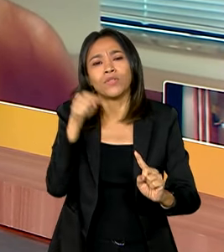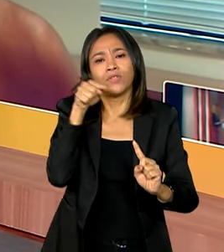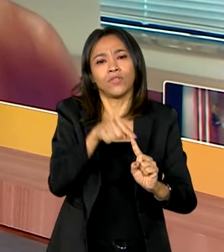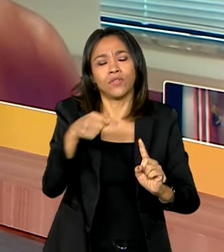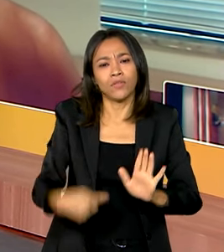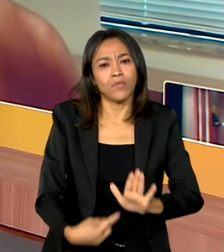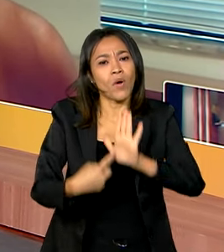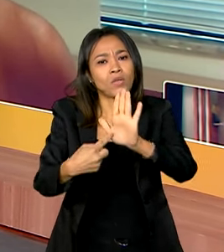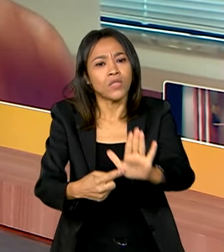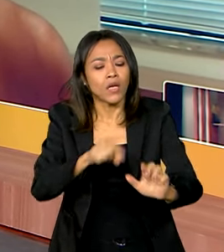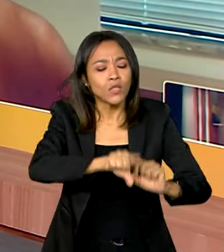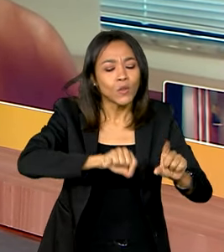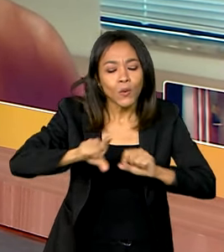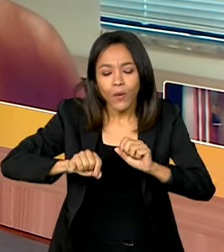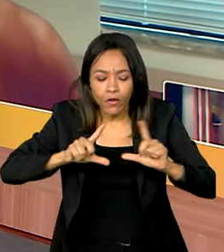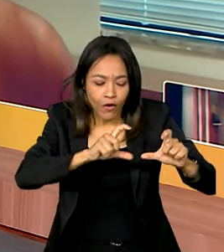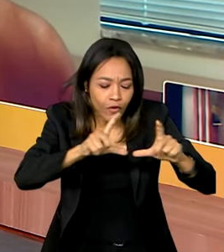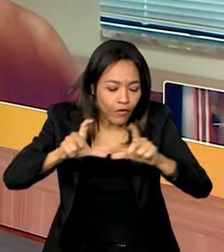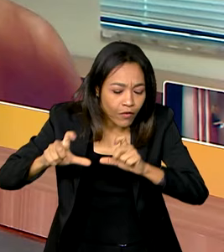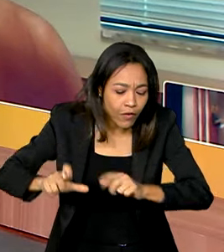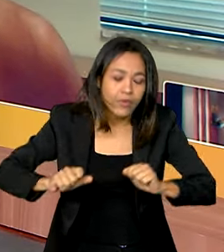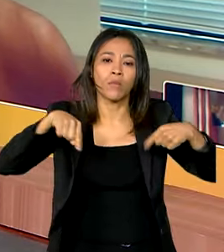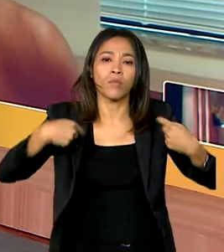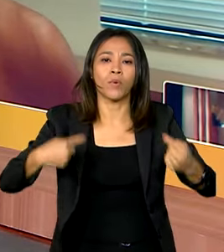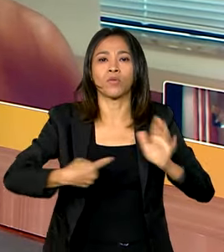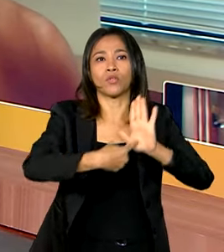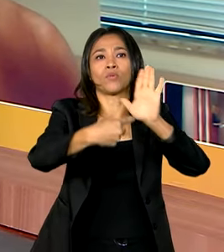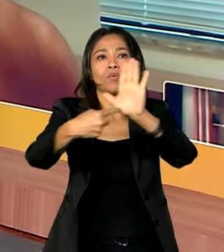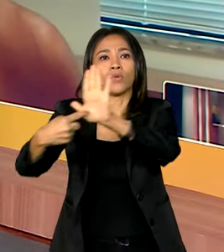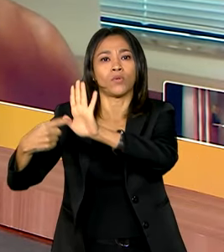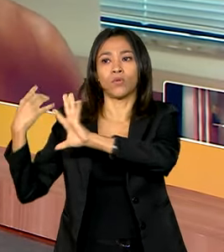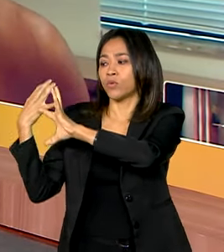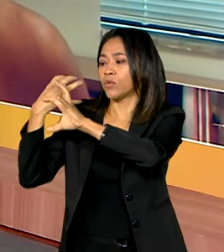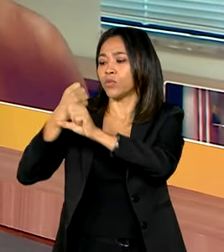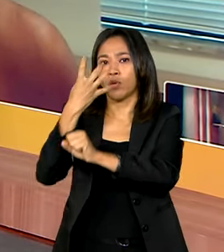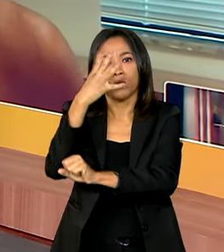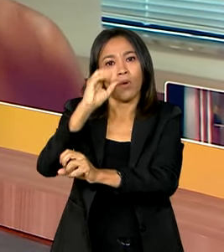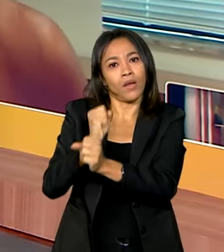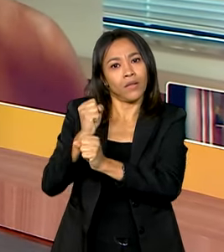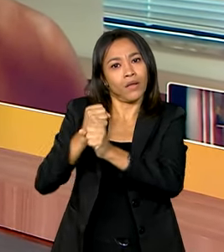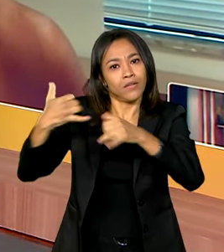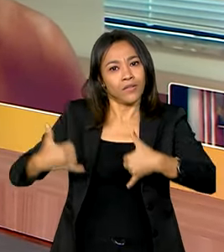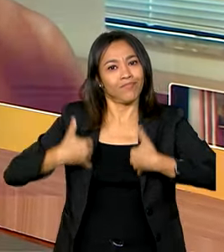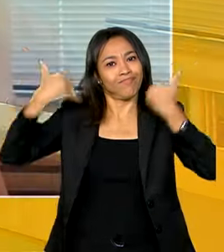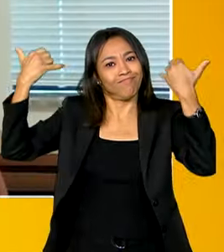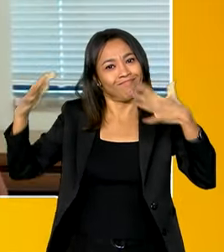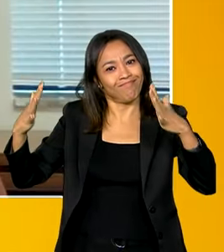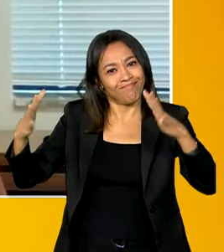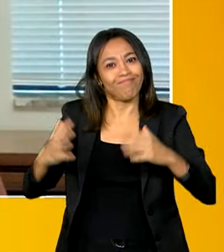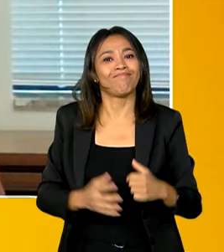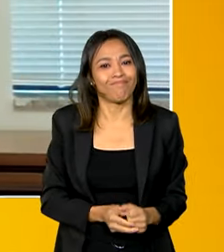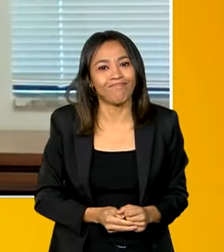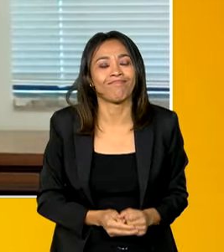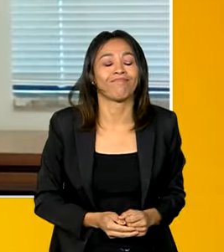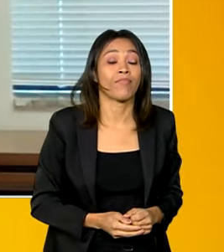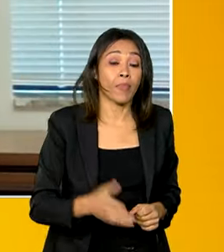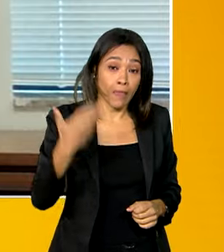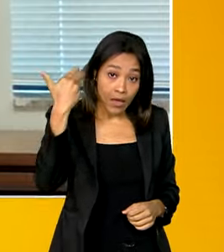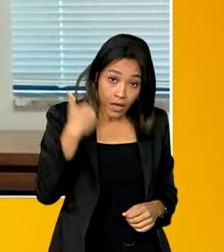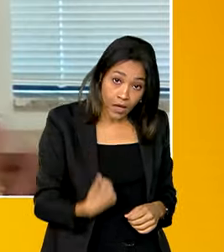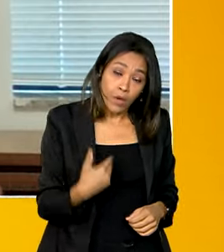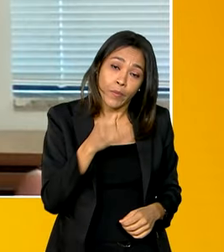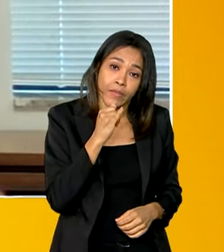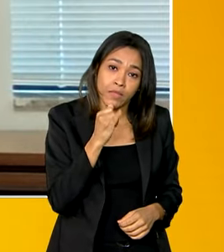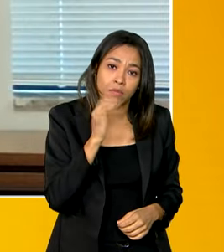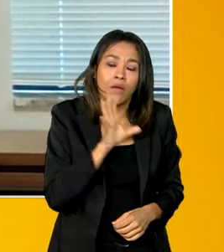de fazer essa seleção de registros do CBTU ao longo desses 40 anos. Olha, a gente sempre... Eu, por